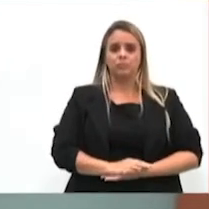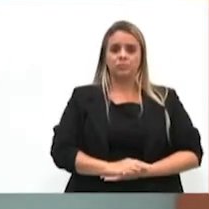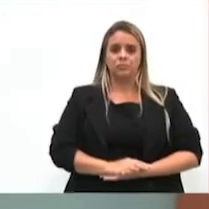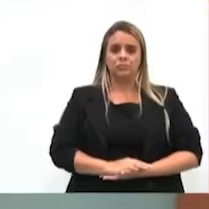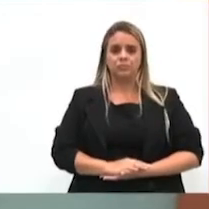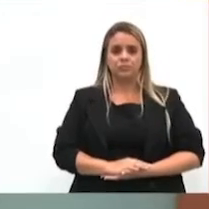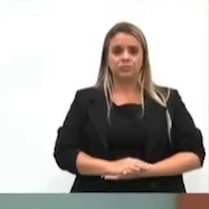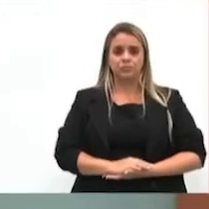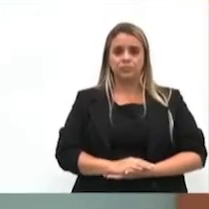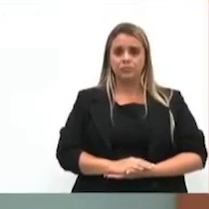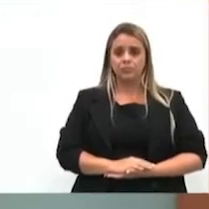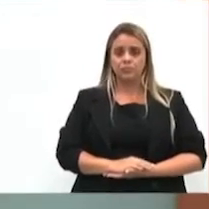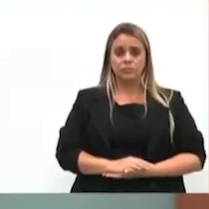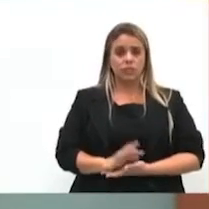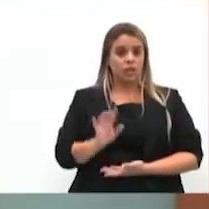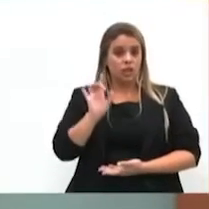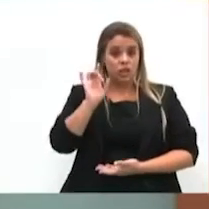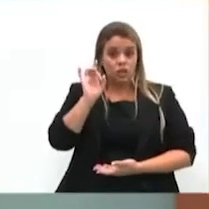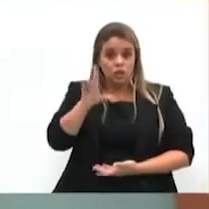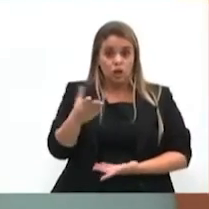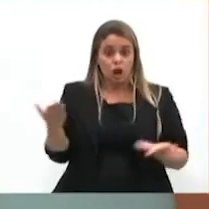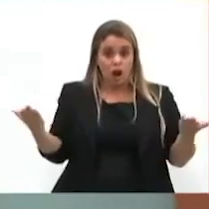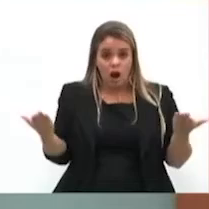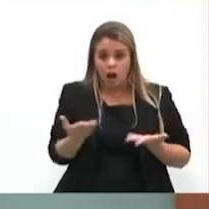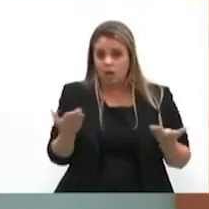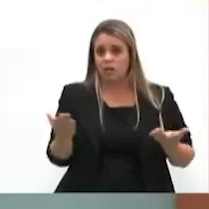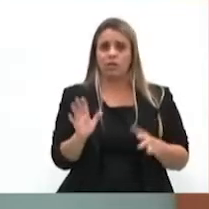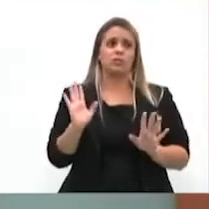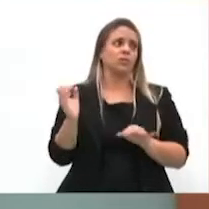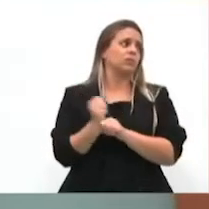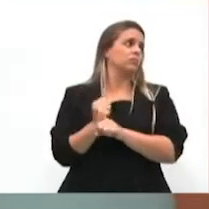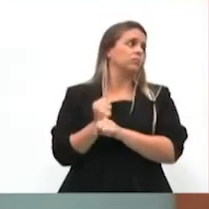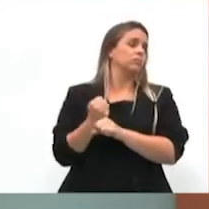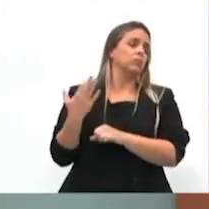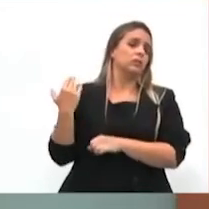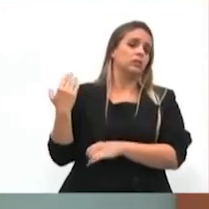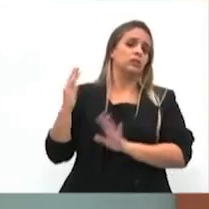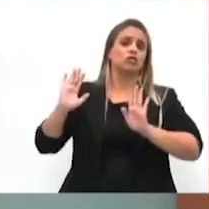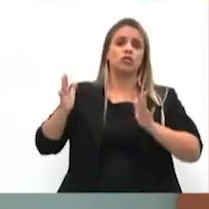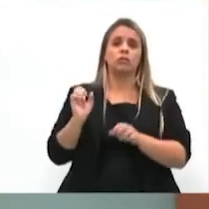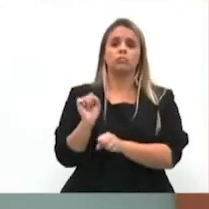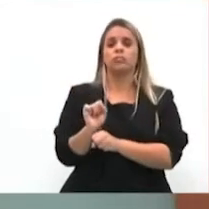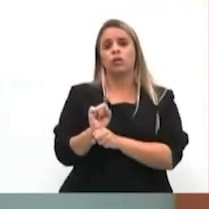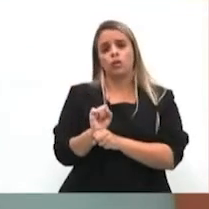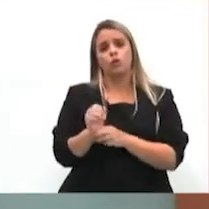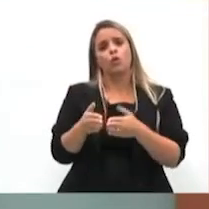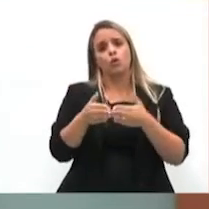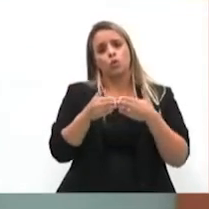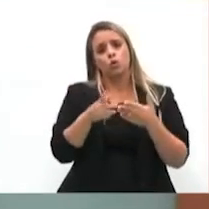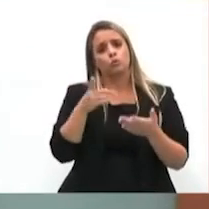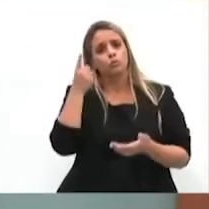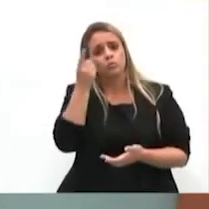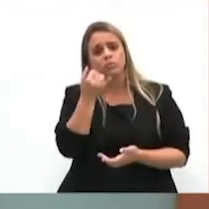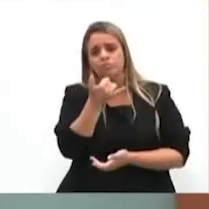E não é só dessa legislatura, não, é de muito tempo. Então, deputados, desculpa,